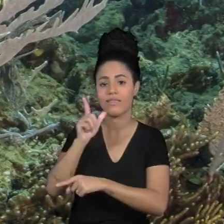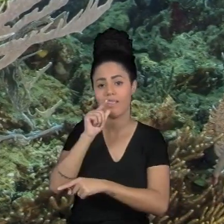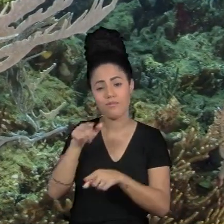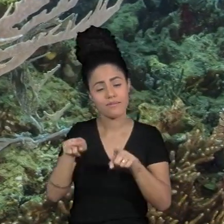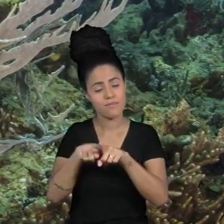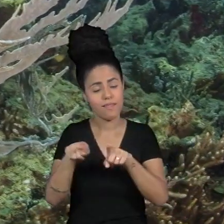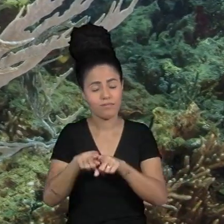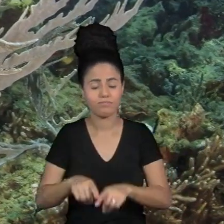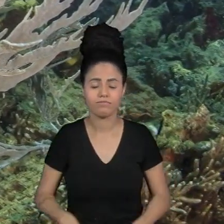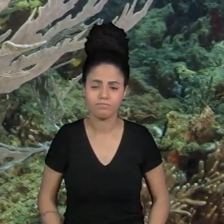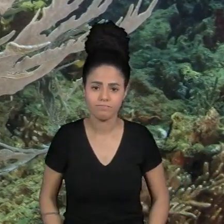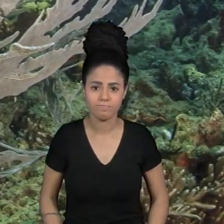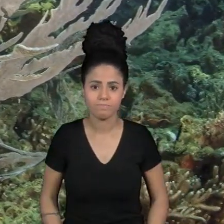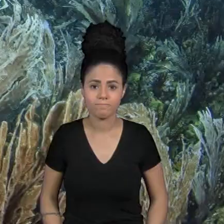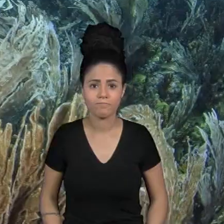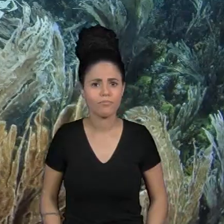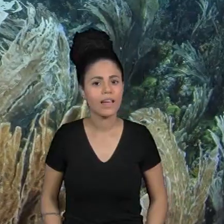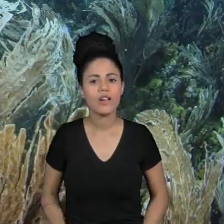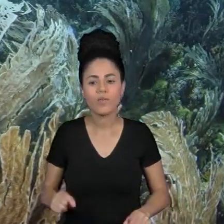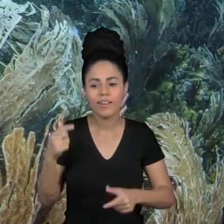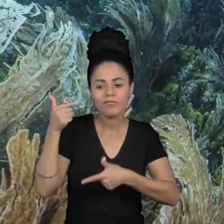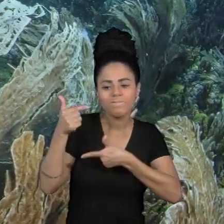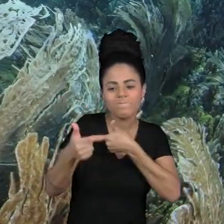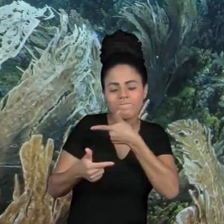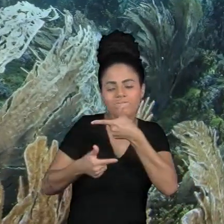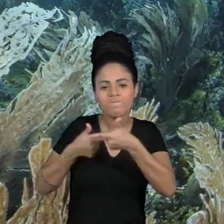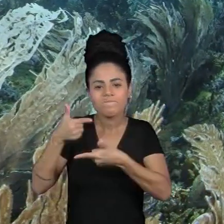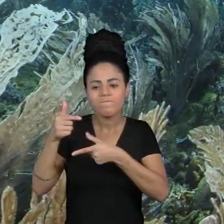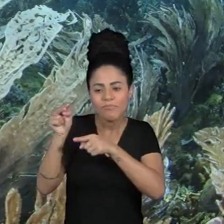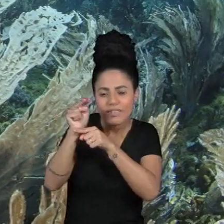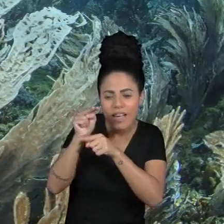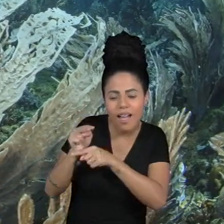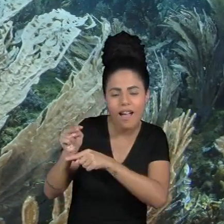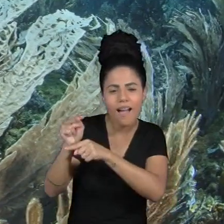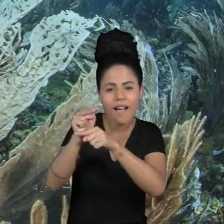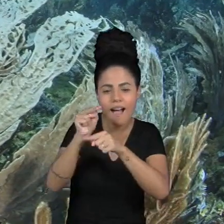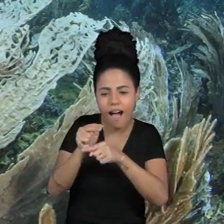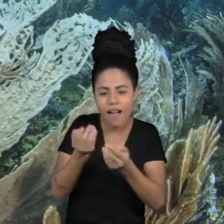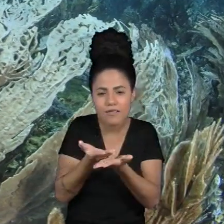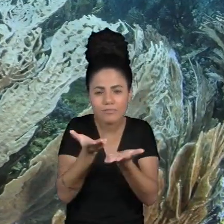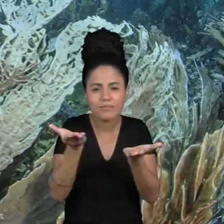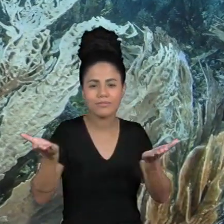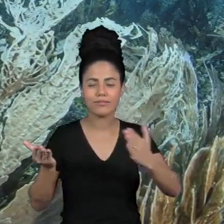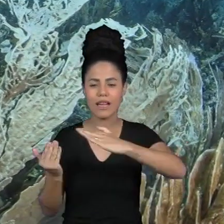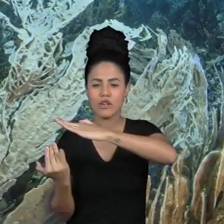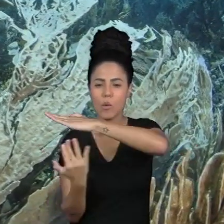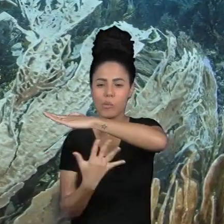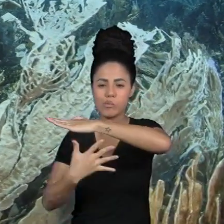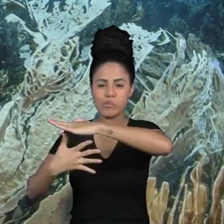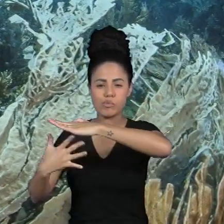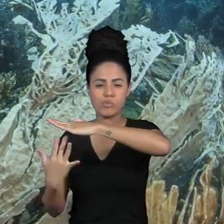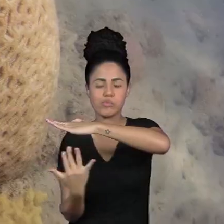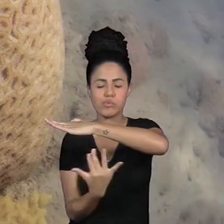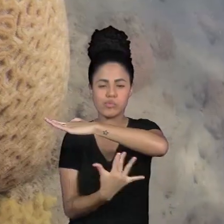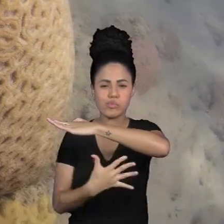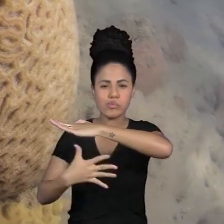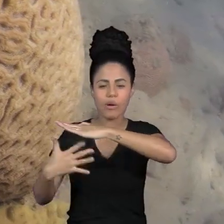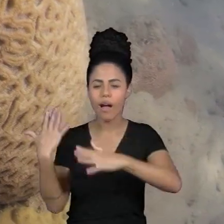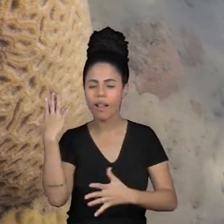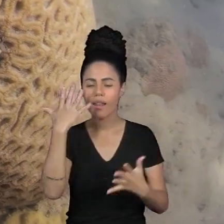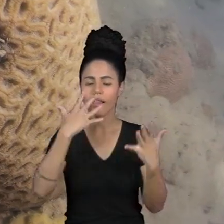não há momento melhor para trabalhar pela conservação dos corais essa é a década dos oceanos